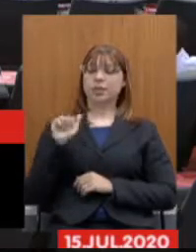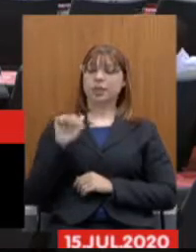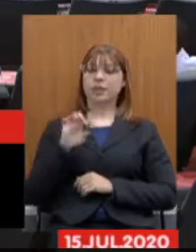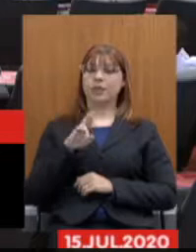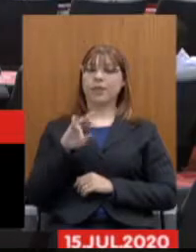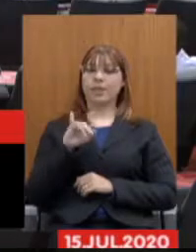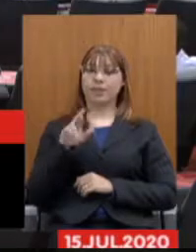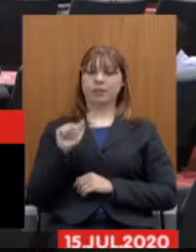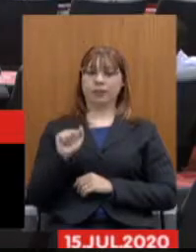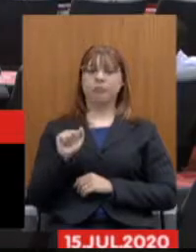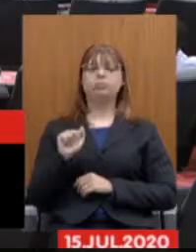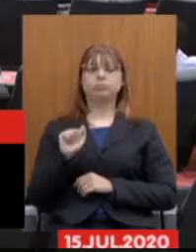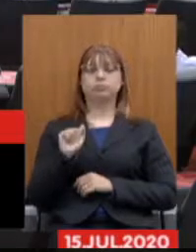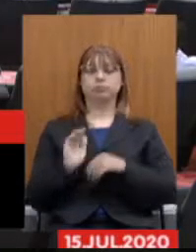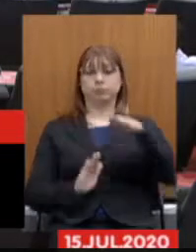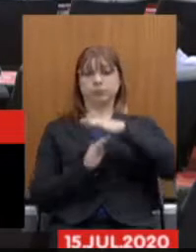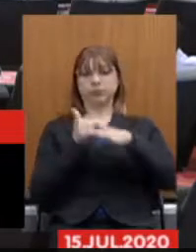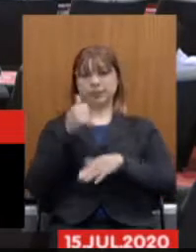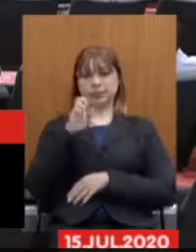15 minutos para a sua exposição.